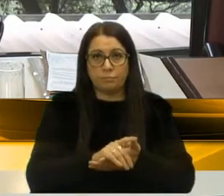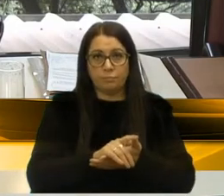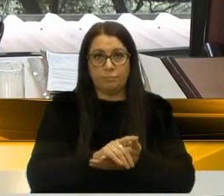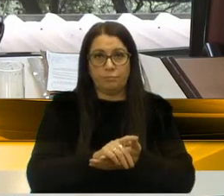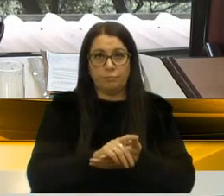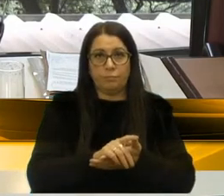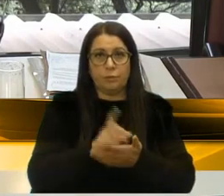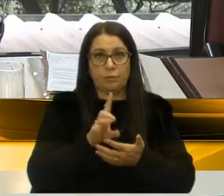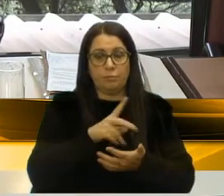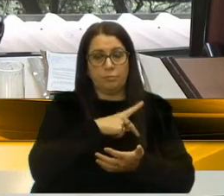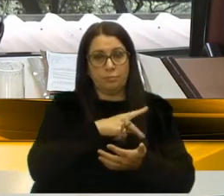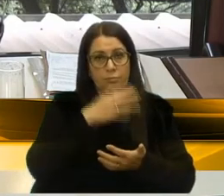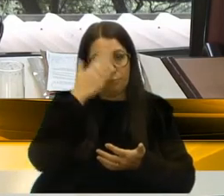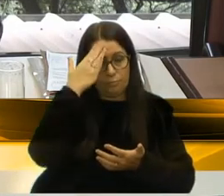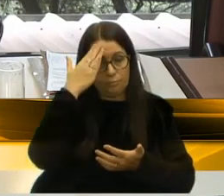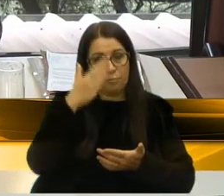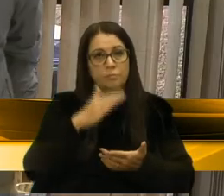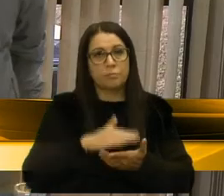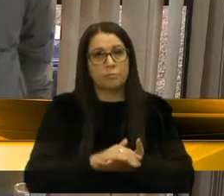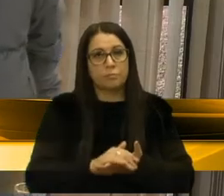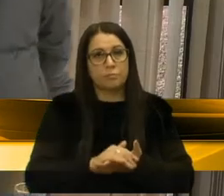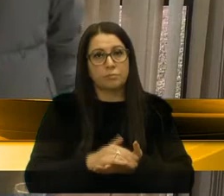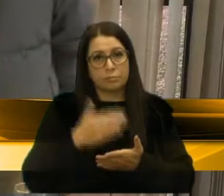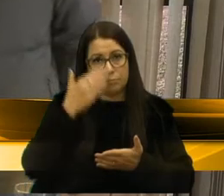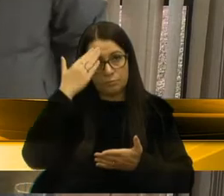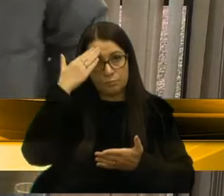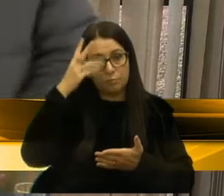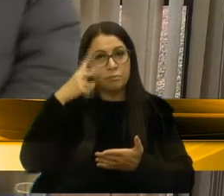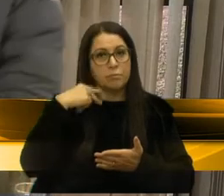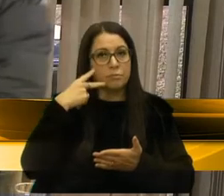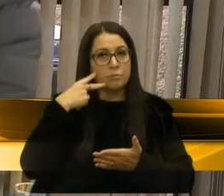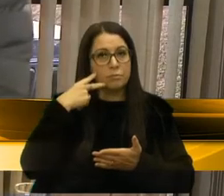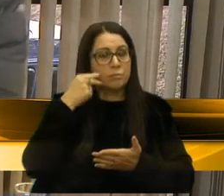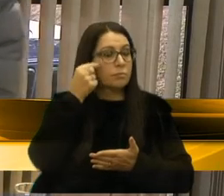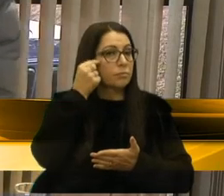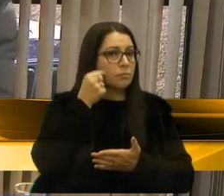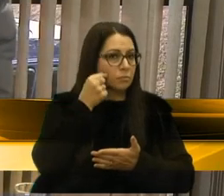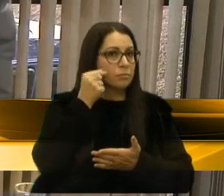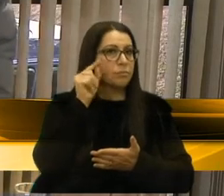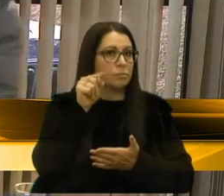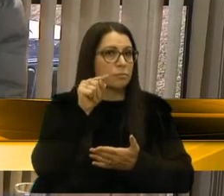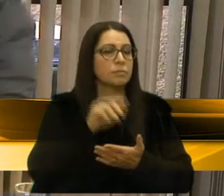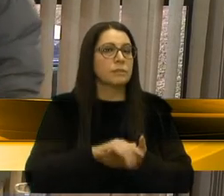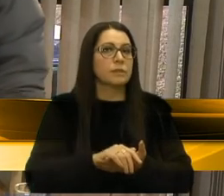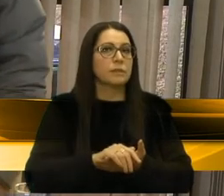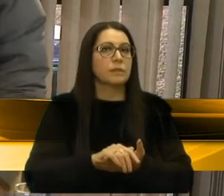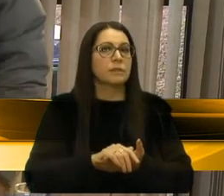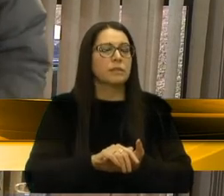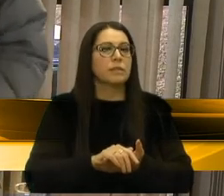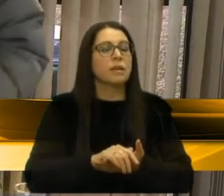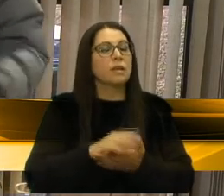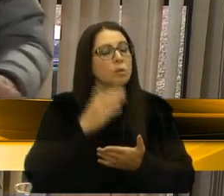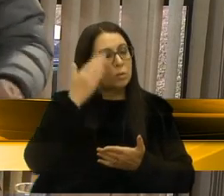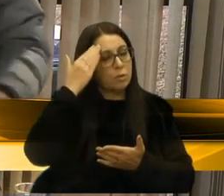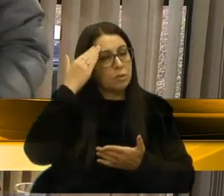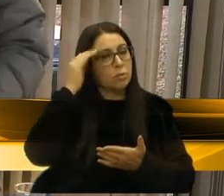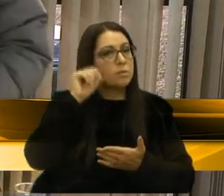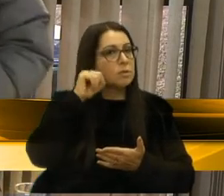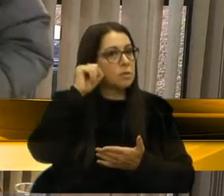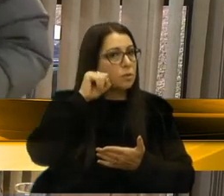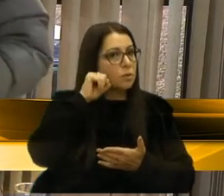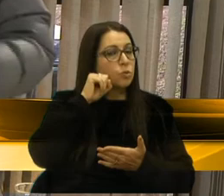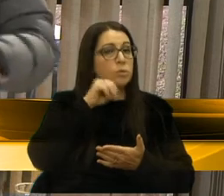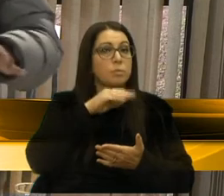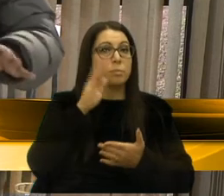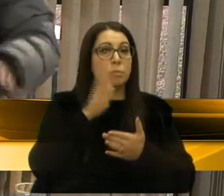contempladas. Era isso, senhor presidente. Obrigado, obrigado, vereador Alindo Bandeira, exatamente isso, pelo empenho do senador, sempre comprando agilidade,